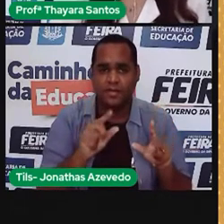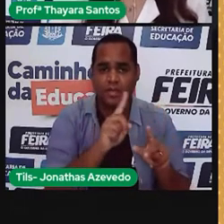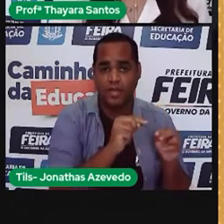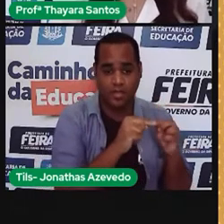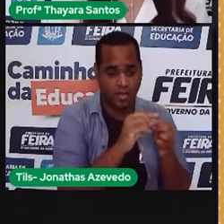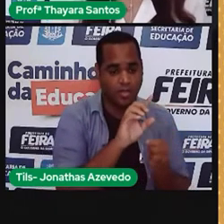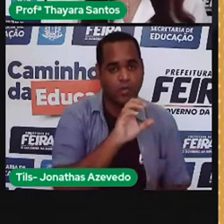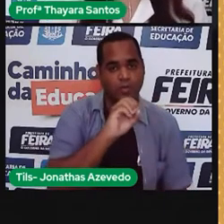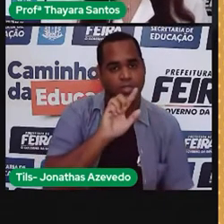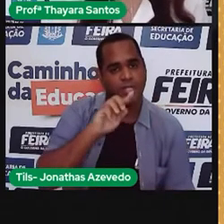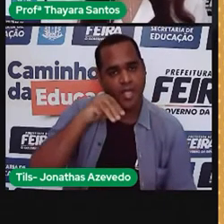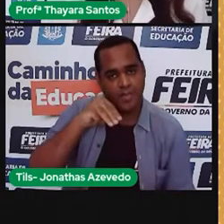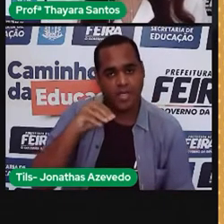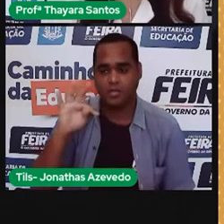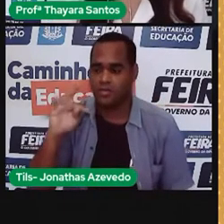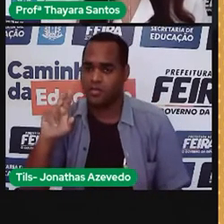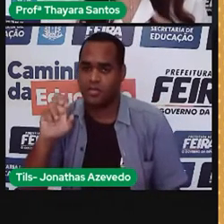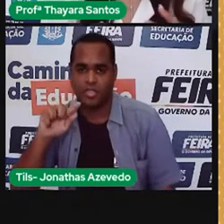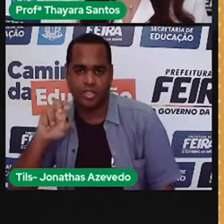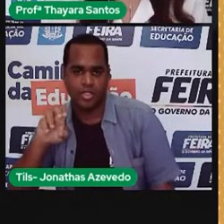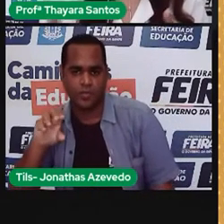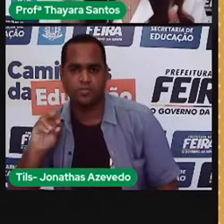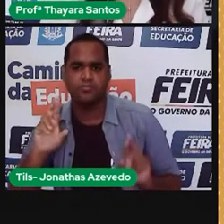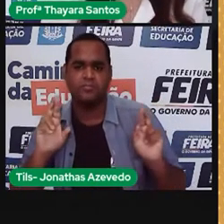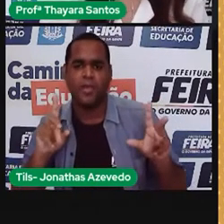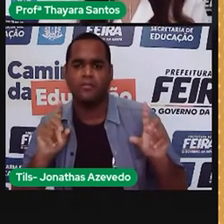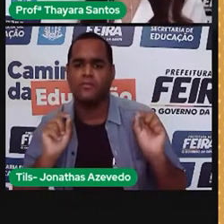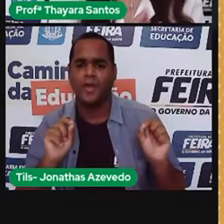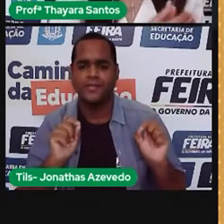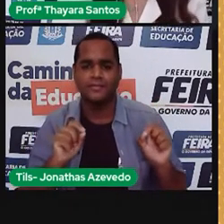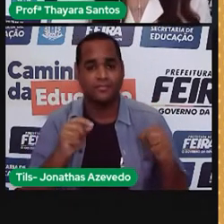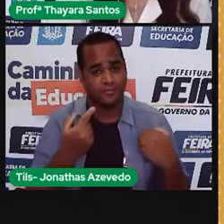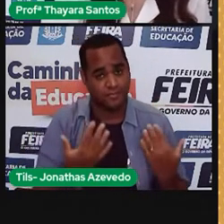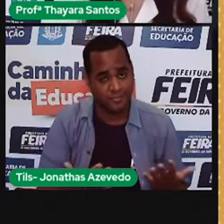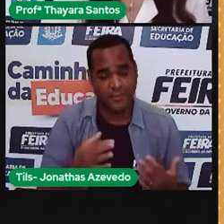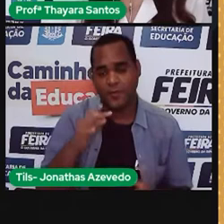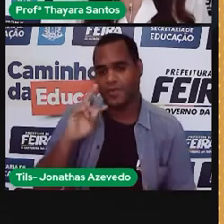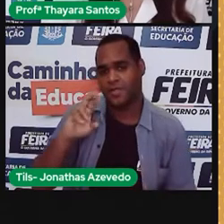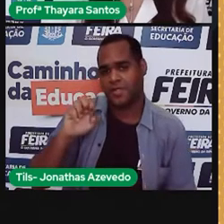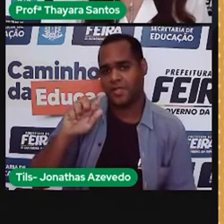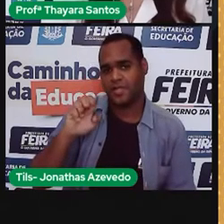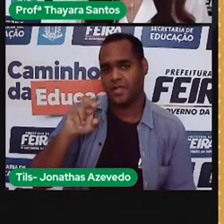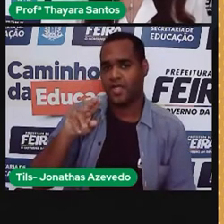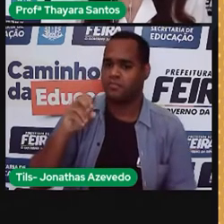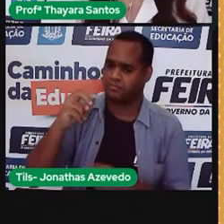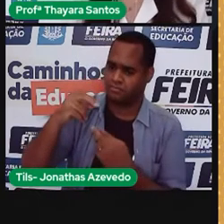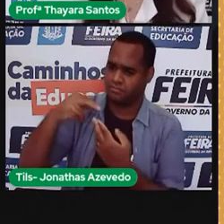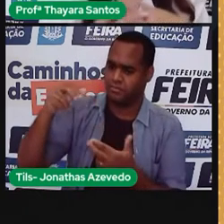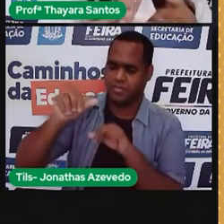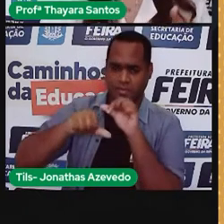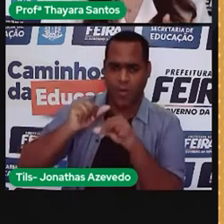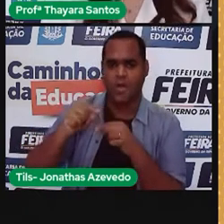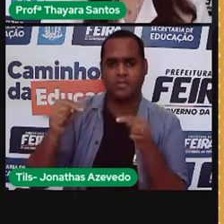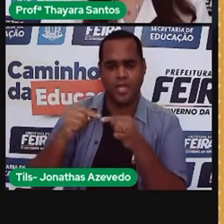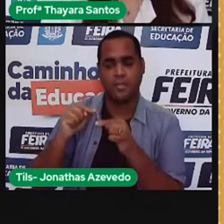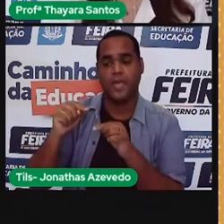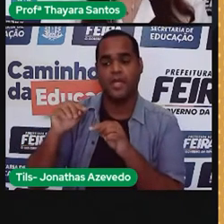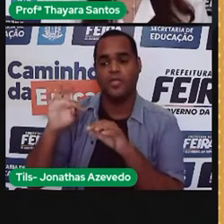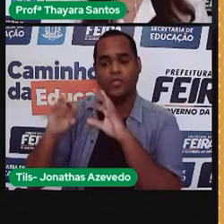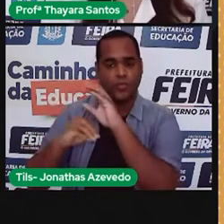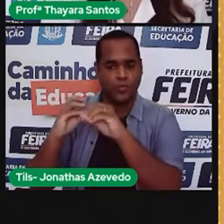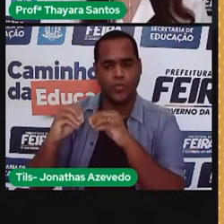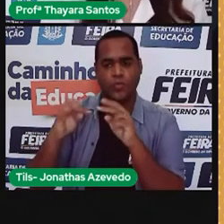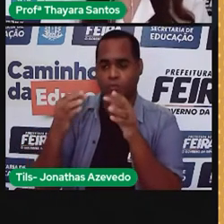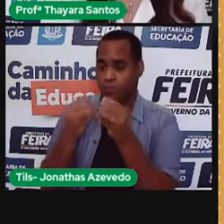geneticamente modificados e transgênicos? Então, transgênico é um tipo de organismo geneticamente modificado, mas nem todo organismo